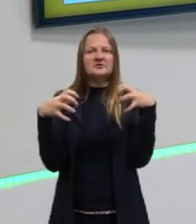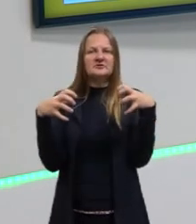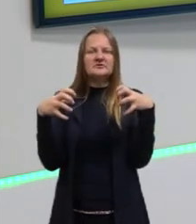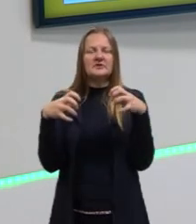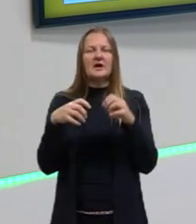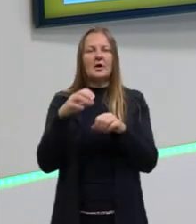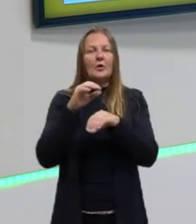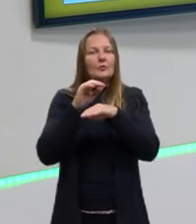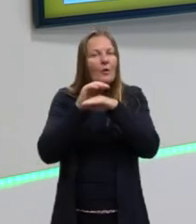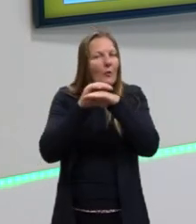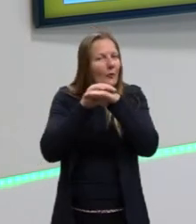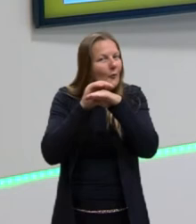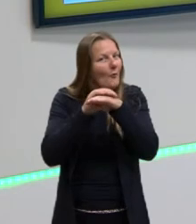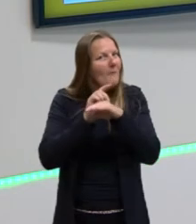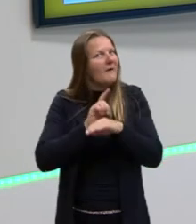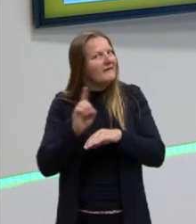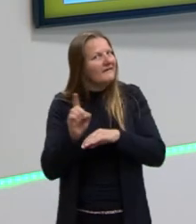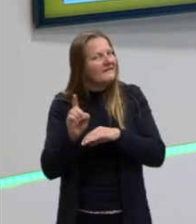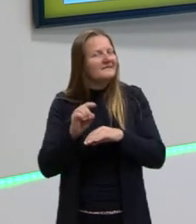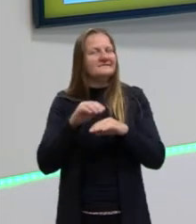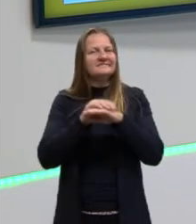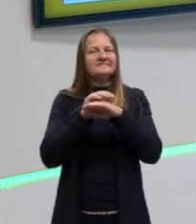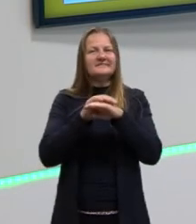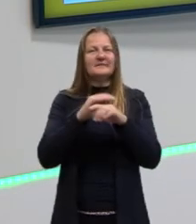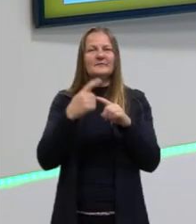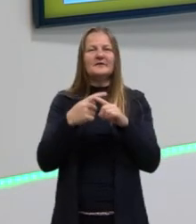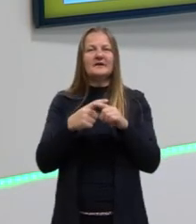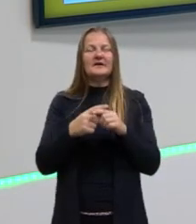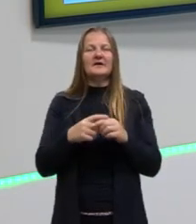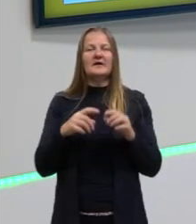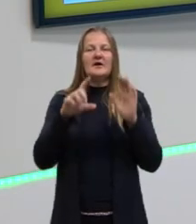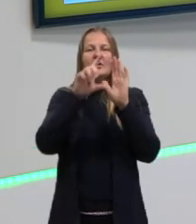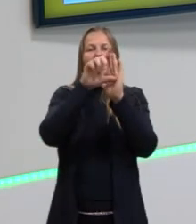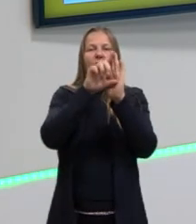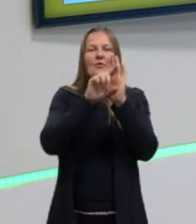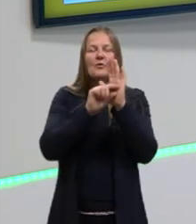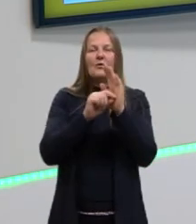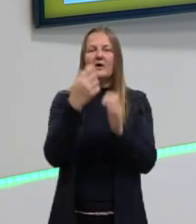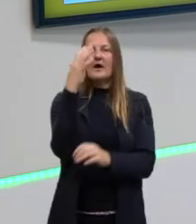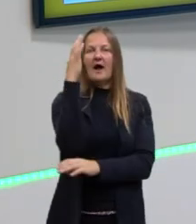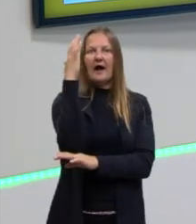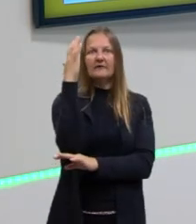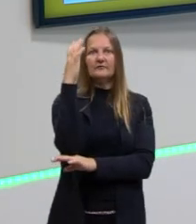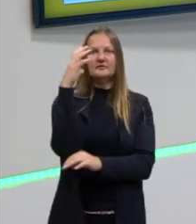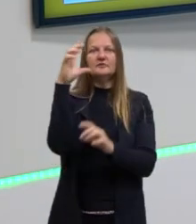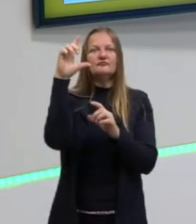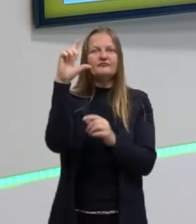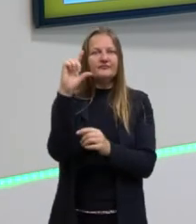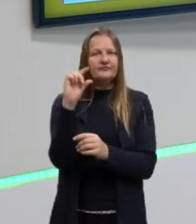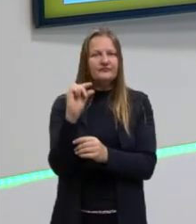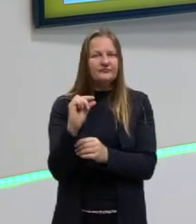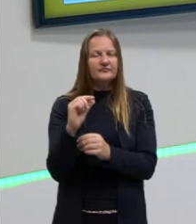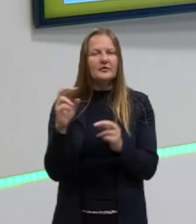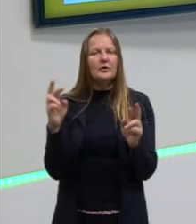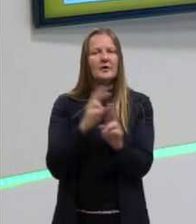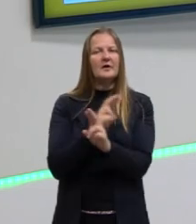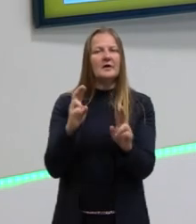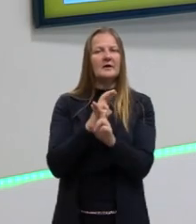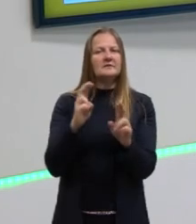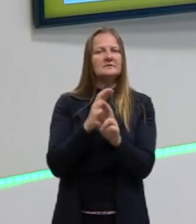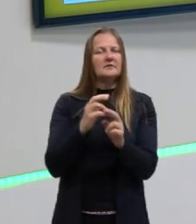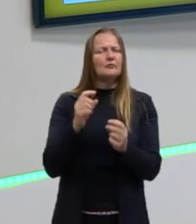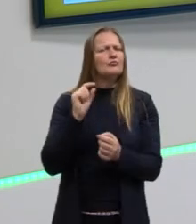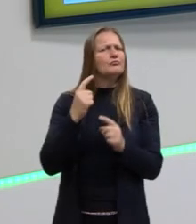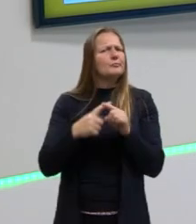aí, de culpa pelo fato da redução da flora. Então, temos uma relação ecológica